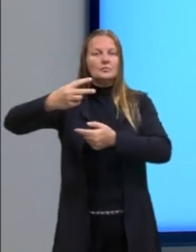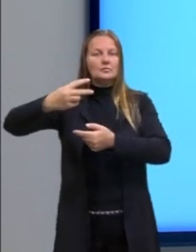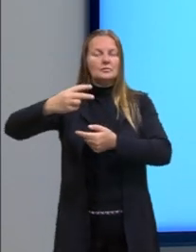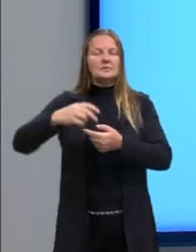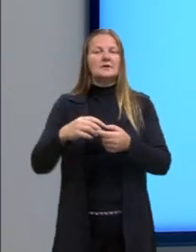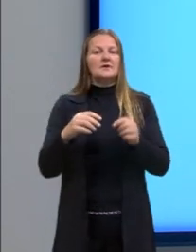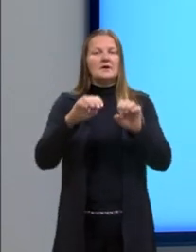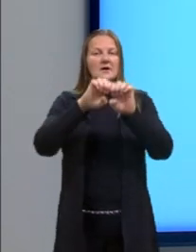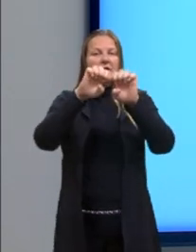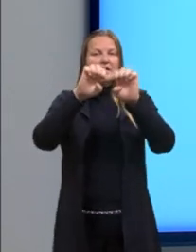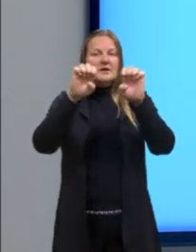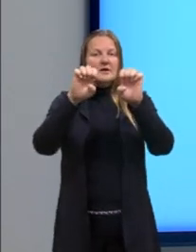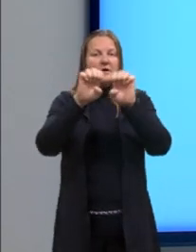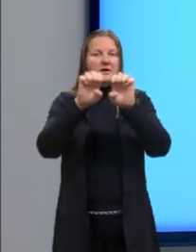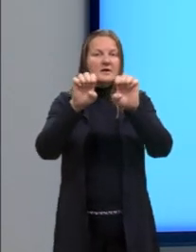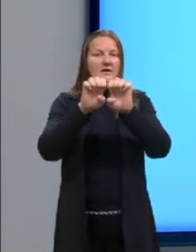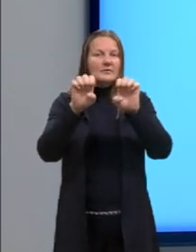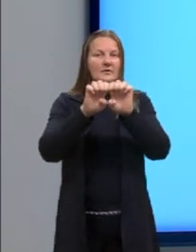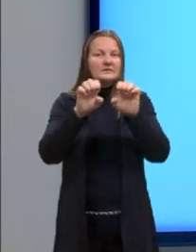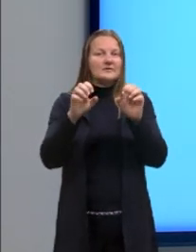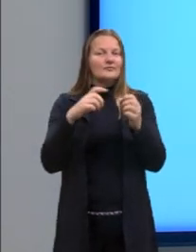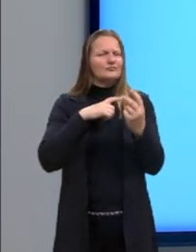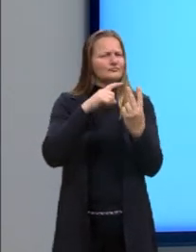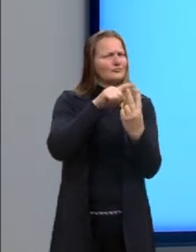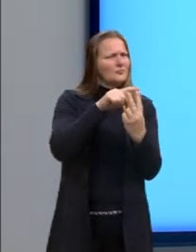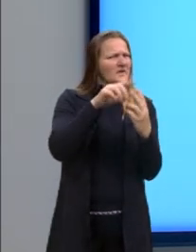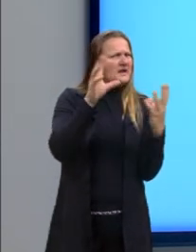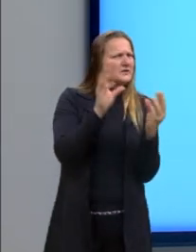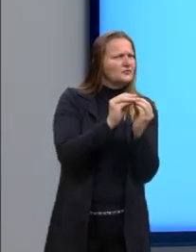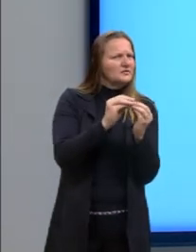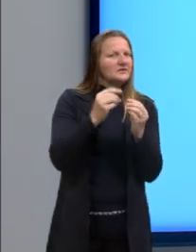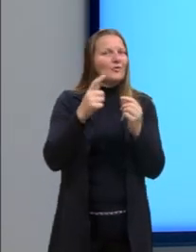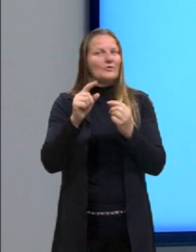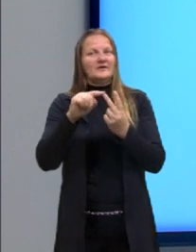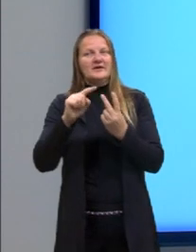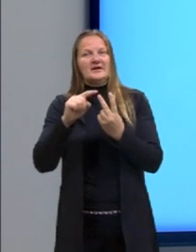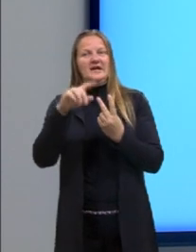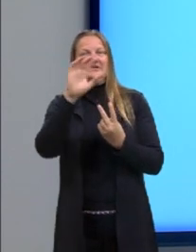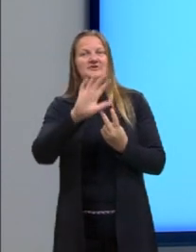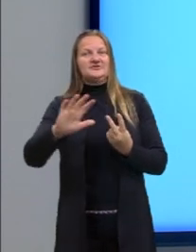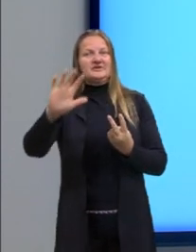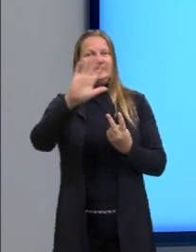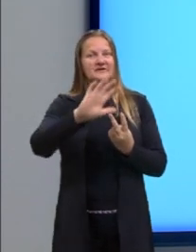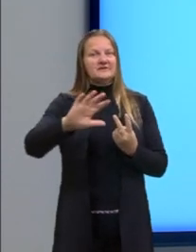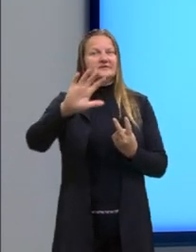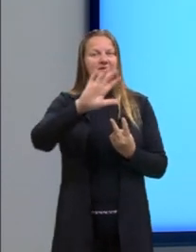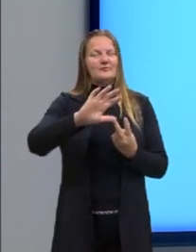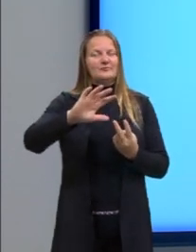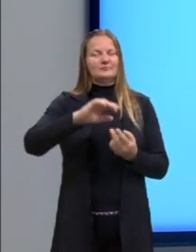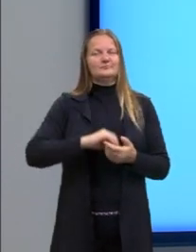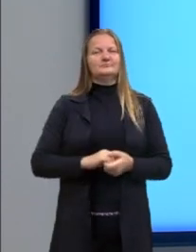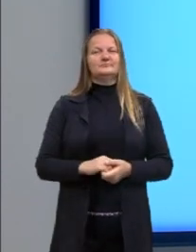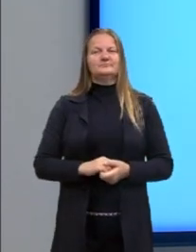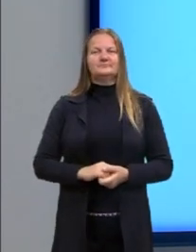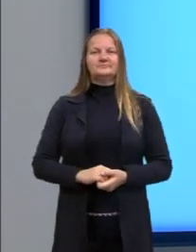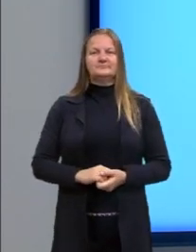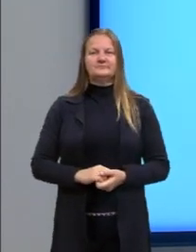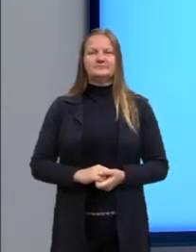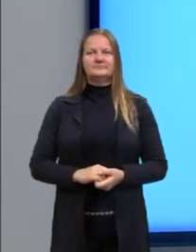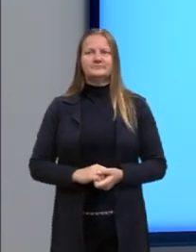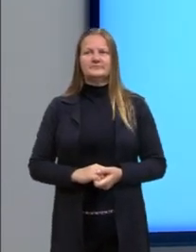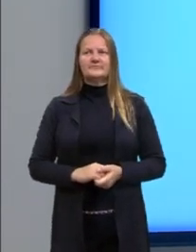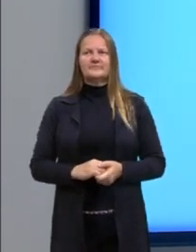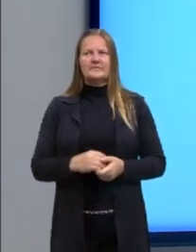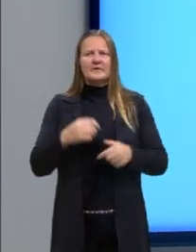então, estava claro que ia ter uma outra equação para complementar, né? É, então, a equação geral. E nós vamos